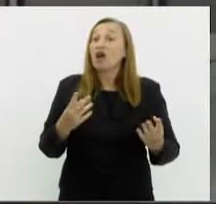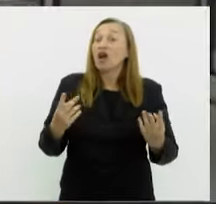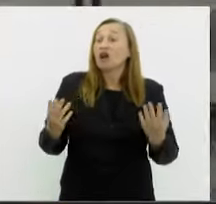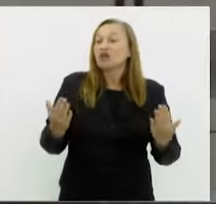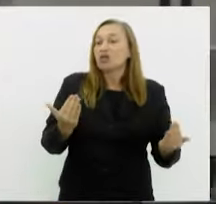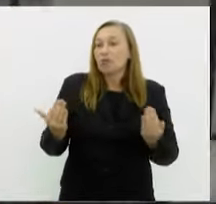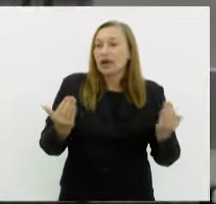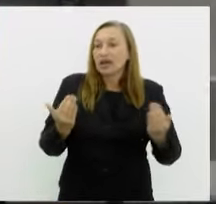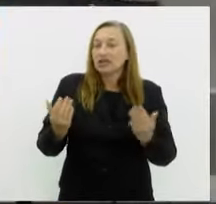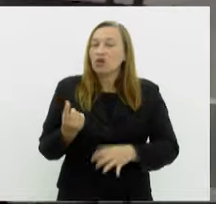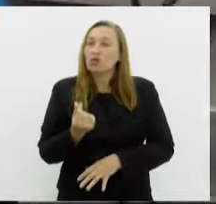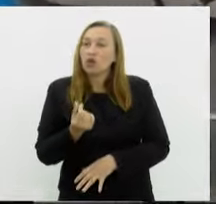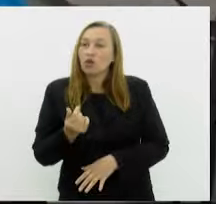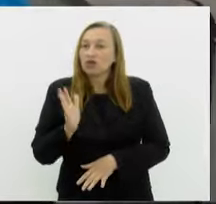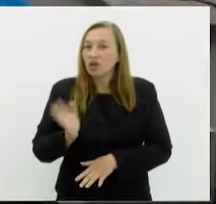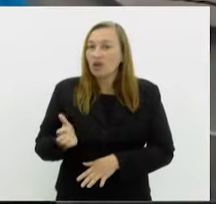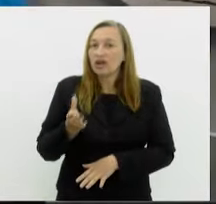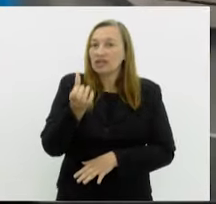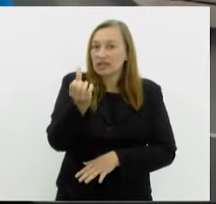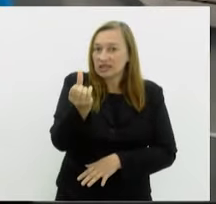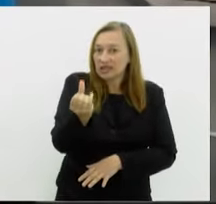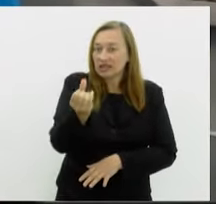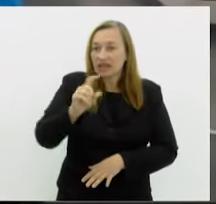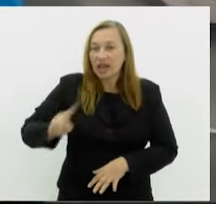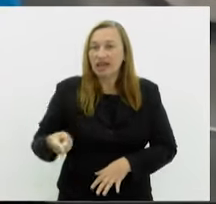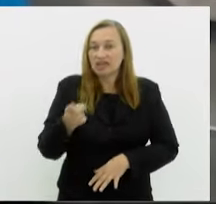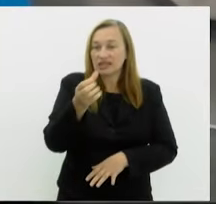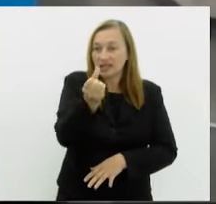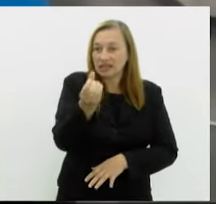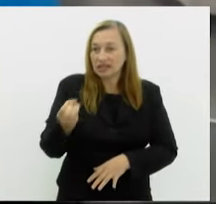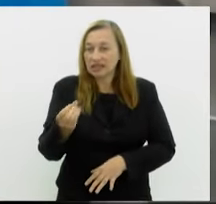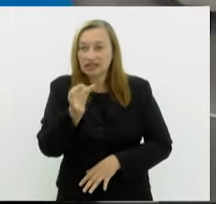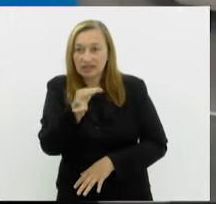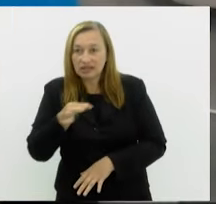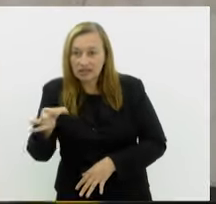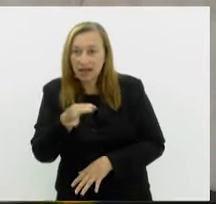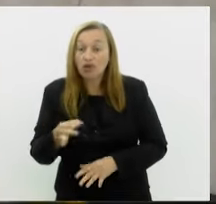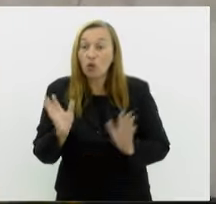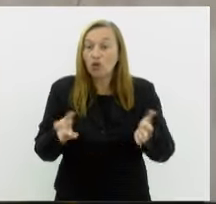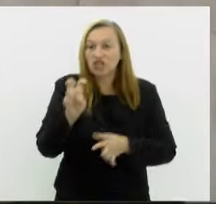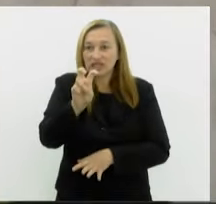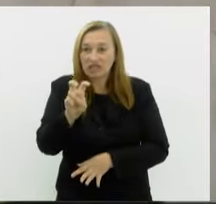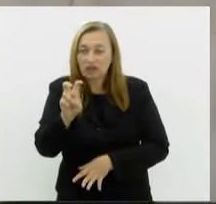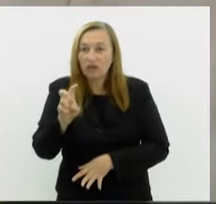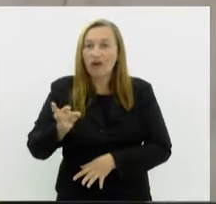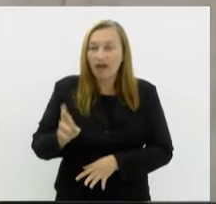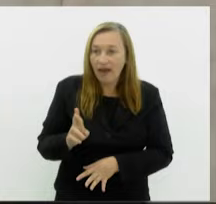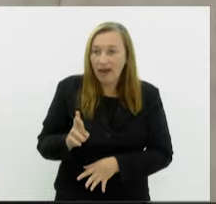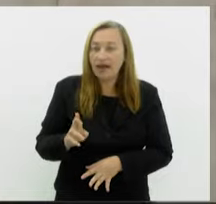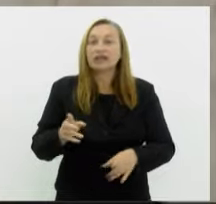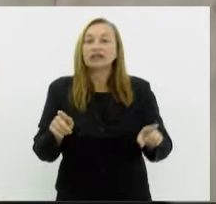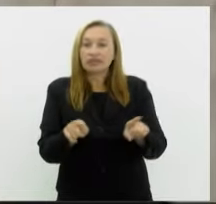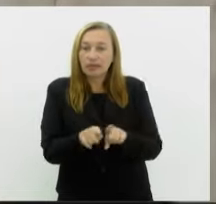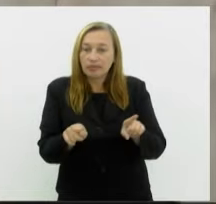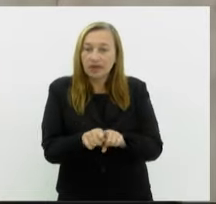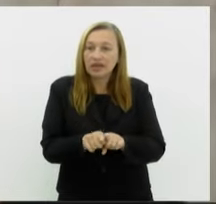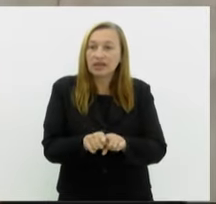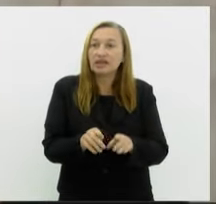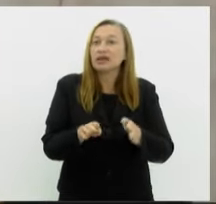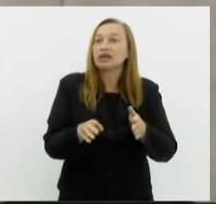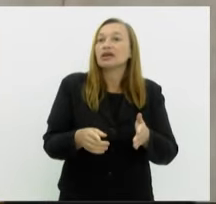de R$,90. A tarifa social, hoje em R$,00, também sofrerá o mesmo acréscimo,